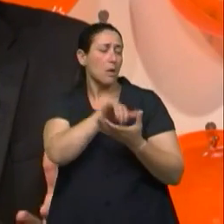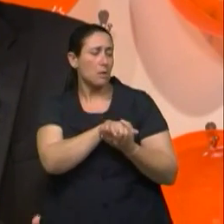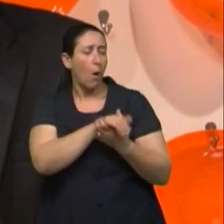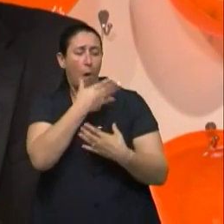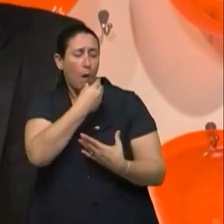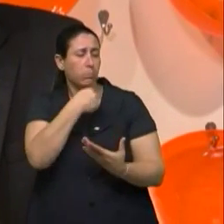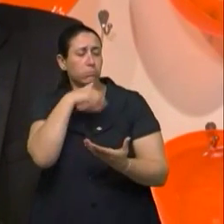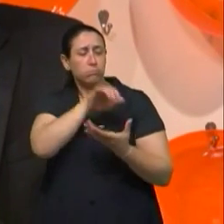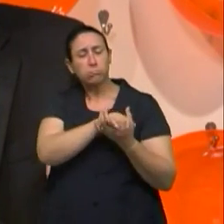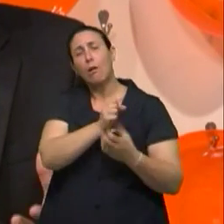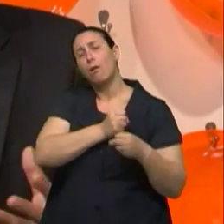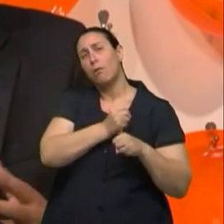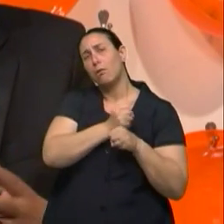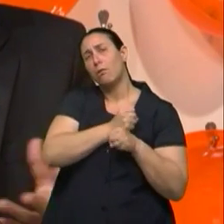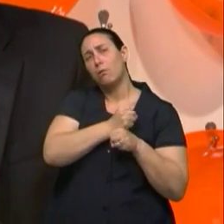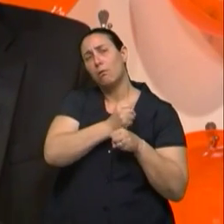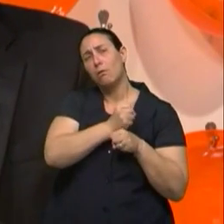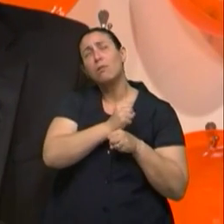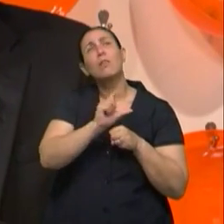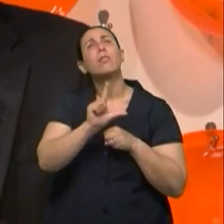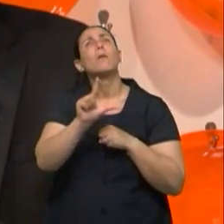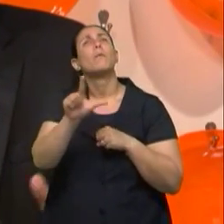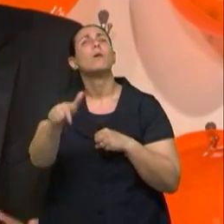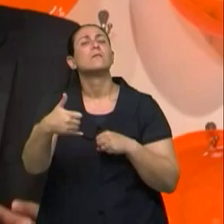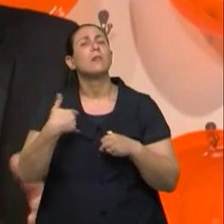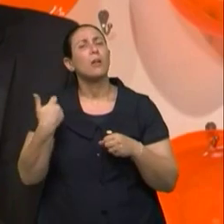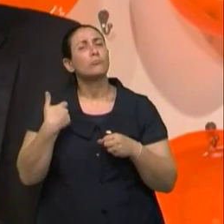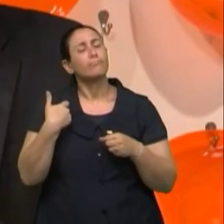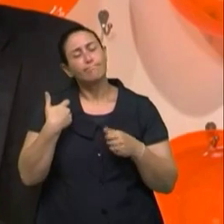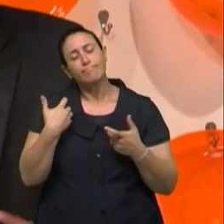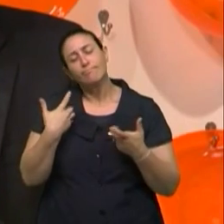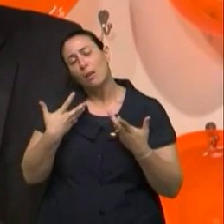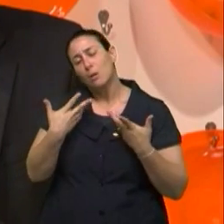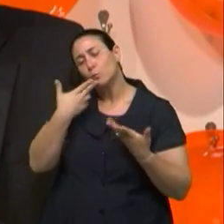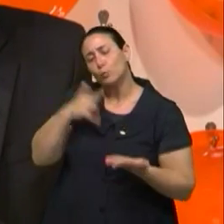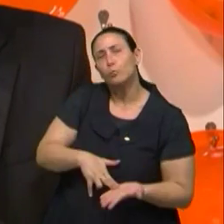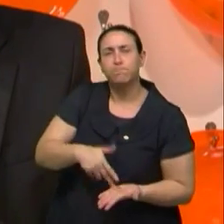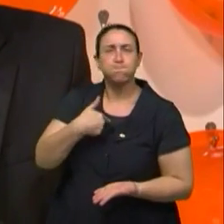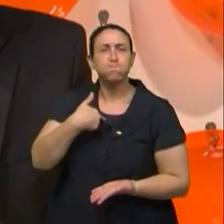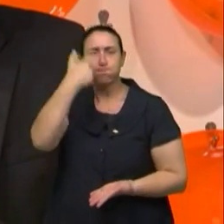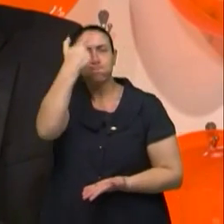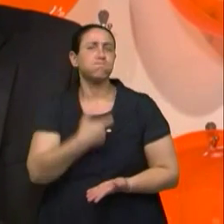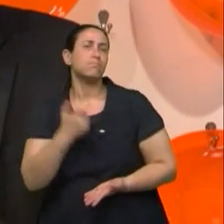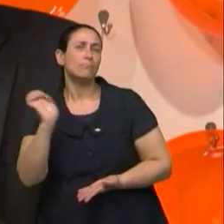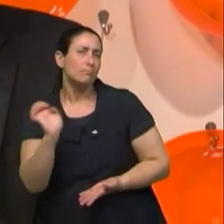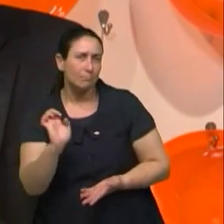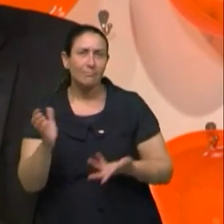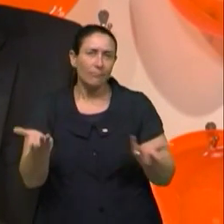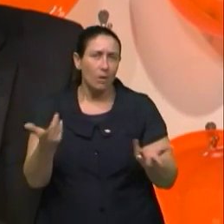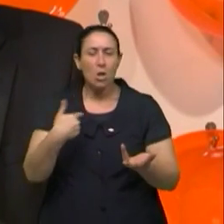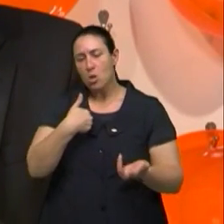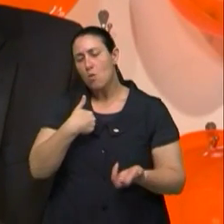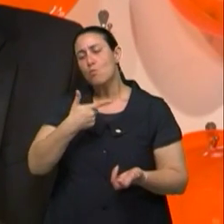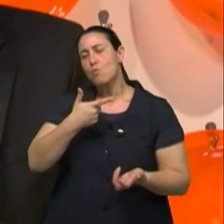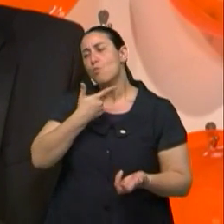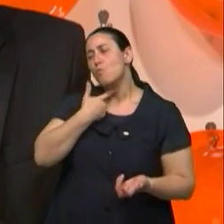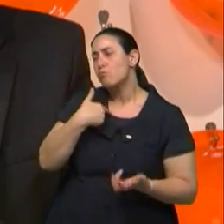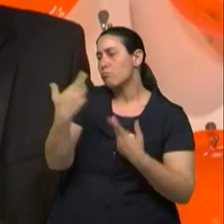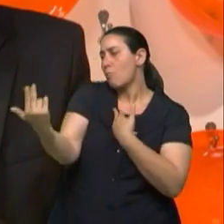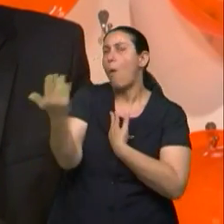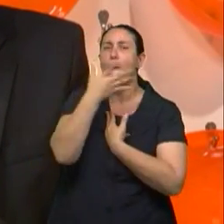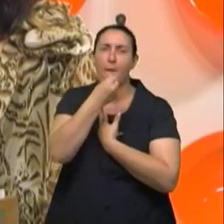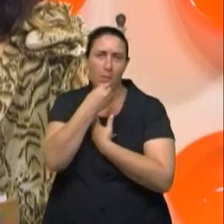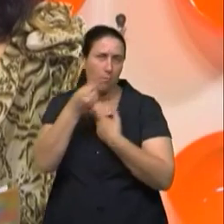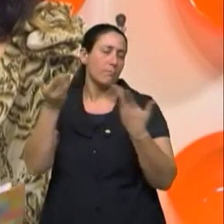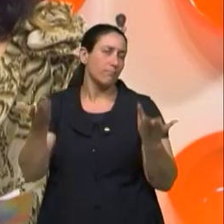e depois de uma certa idade assumem um relacionamento com uma outra pessoa do mesmo sexo. Claro.